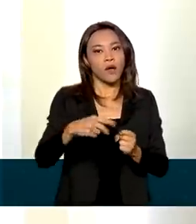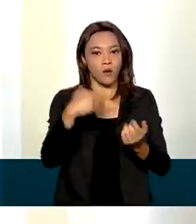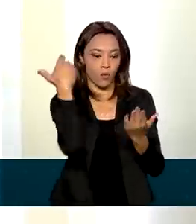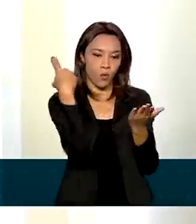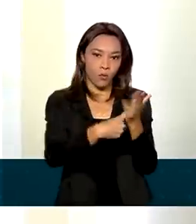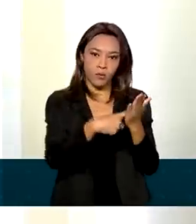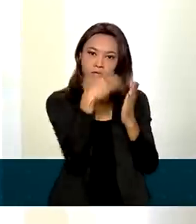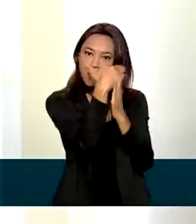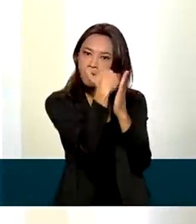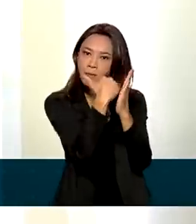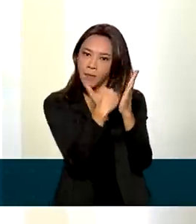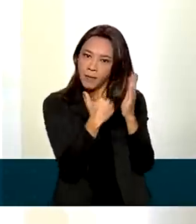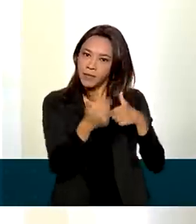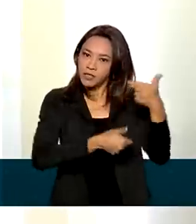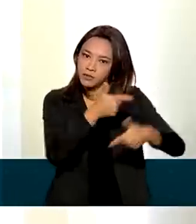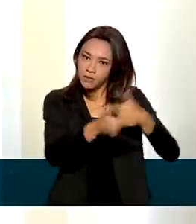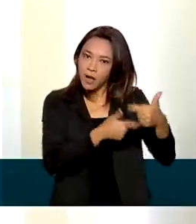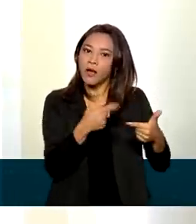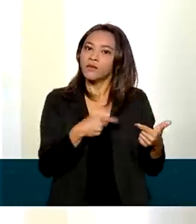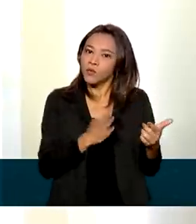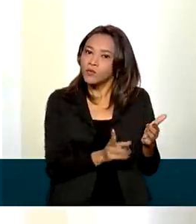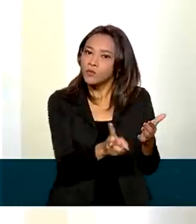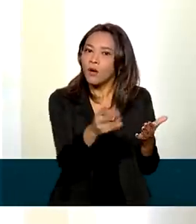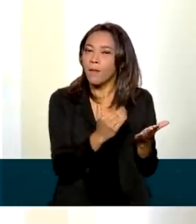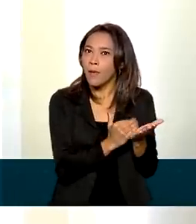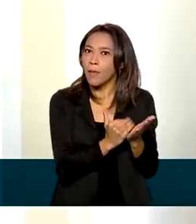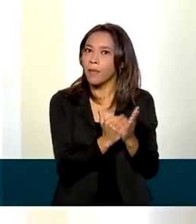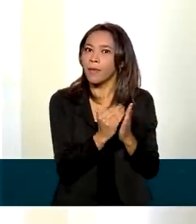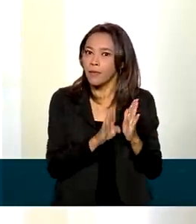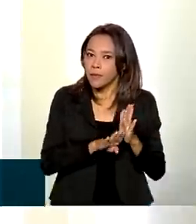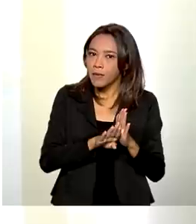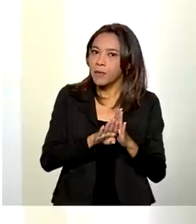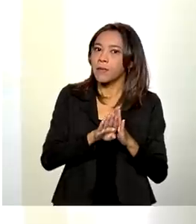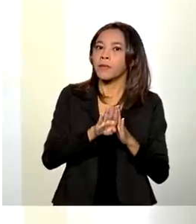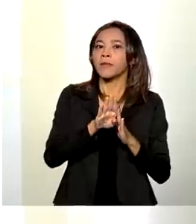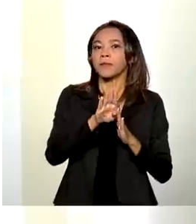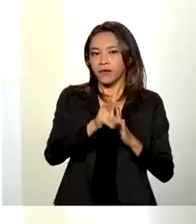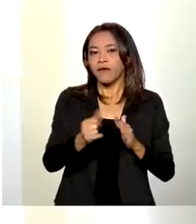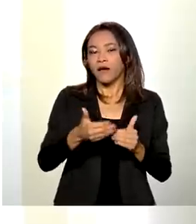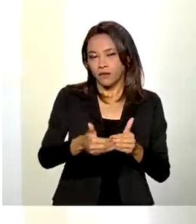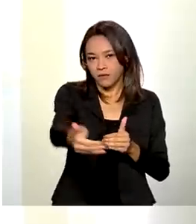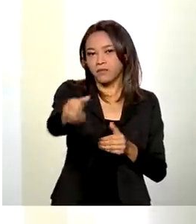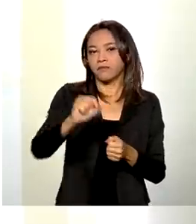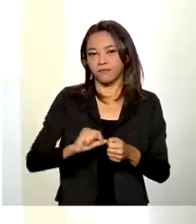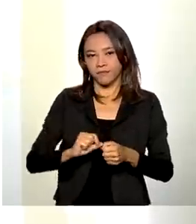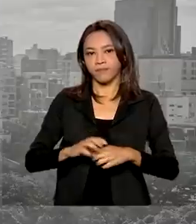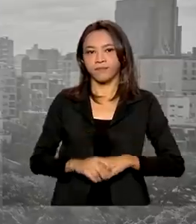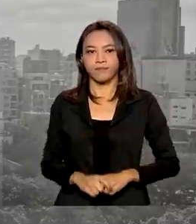competitividade. Isso é muito importante. É confiança no que já foi feito e no que vai ser feito também.